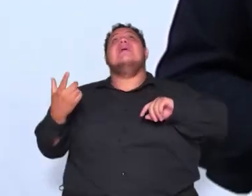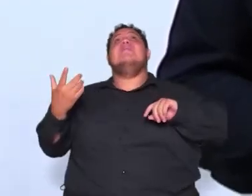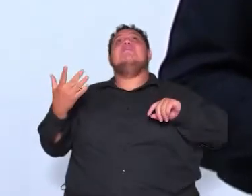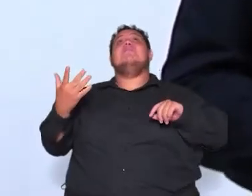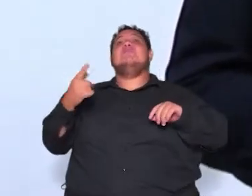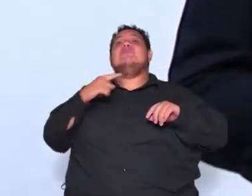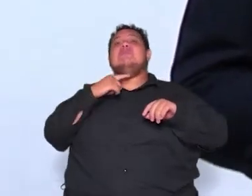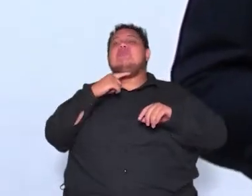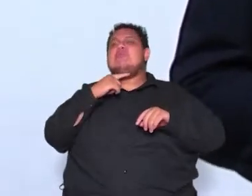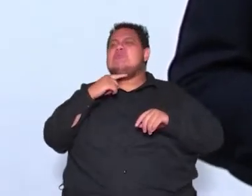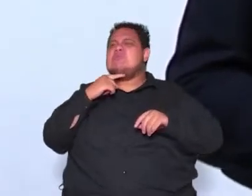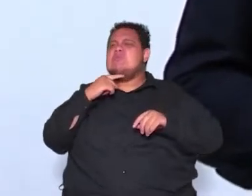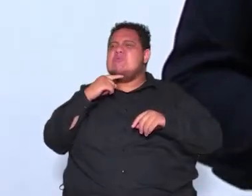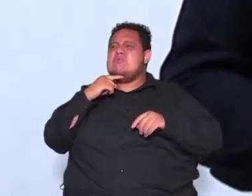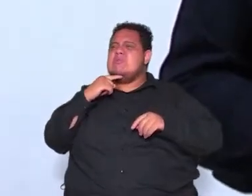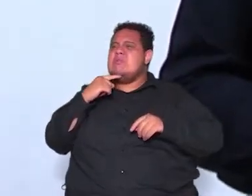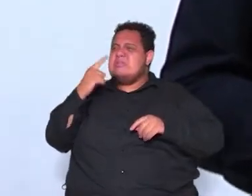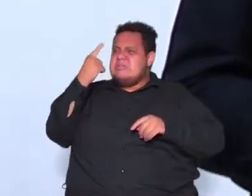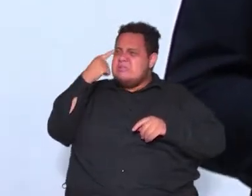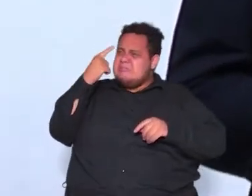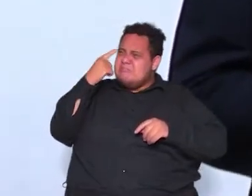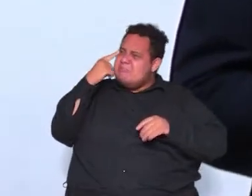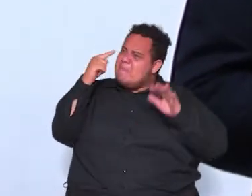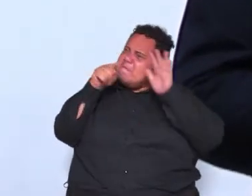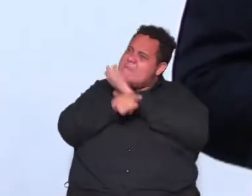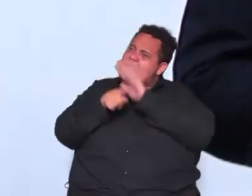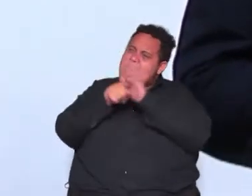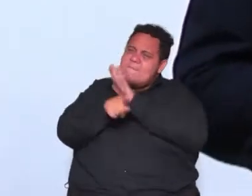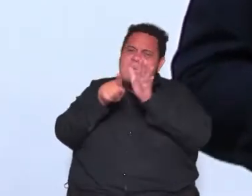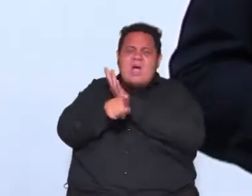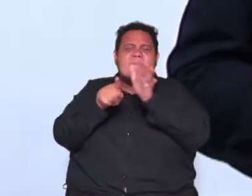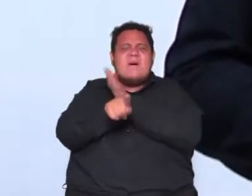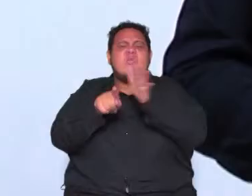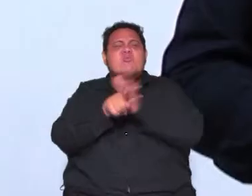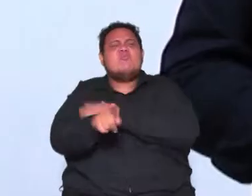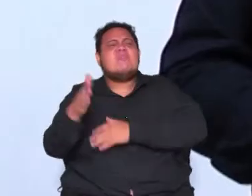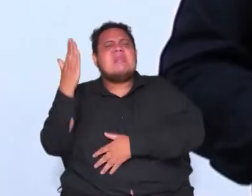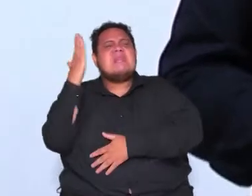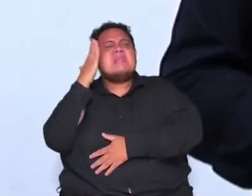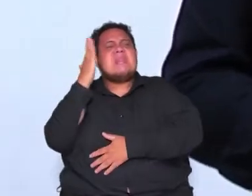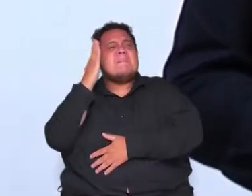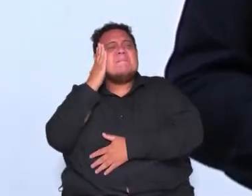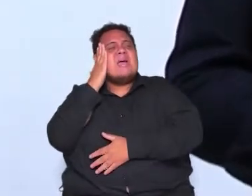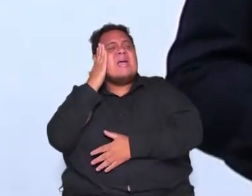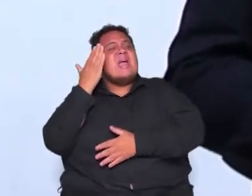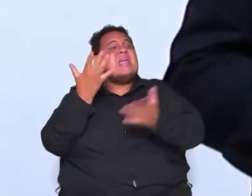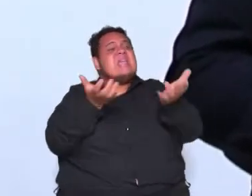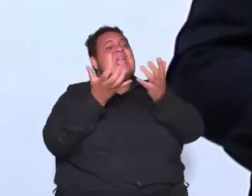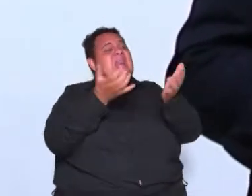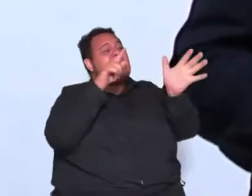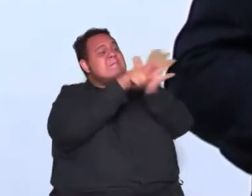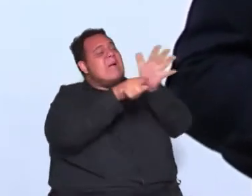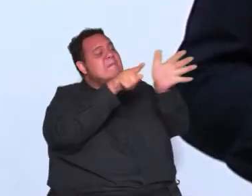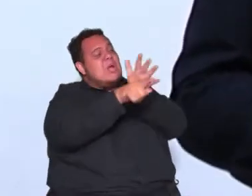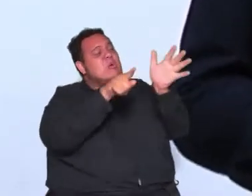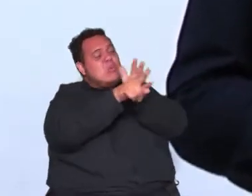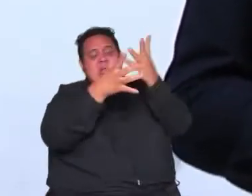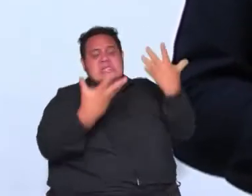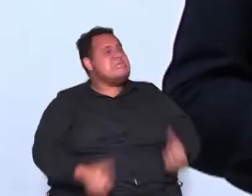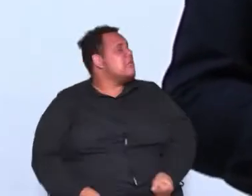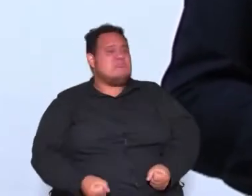duvidar de questionar não é é a arte de perguntar de não aceitar